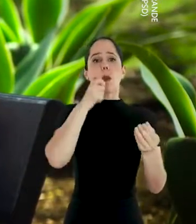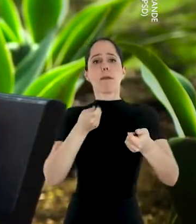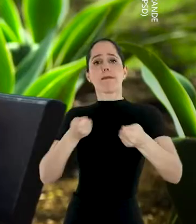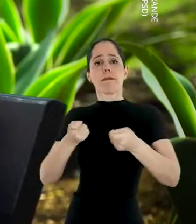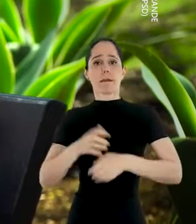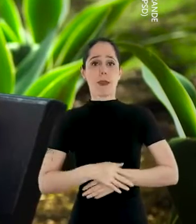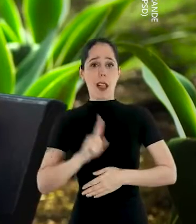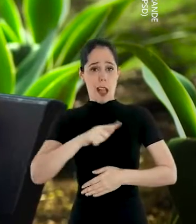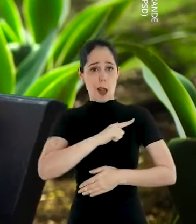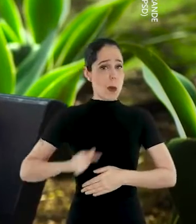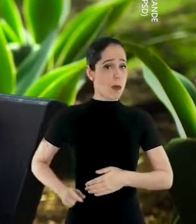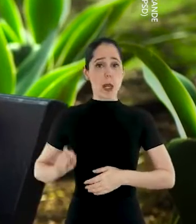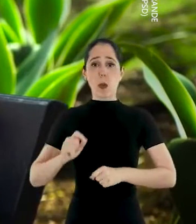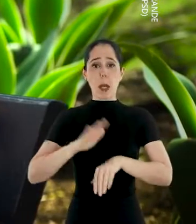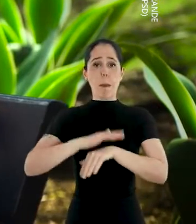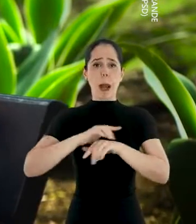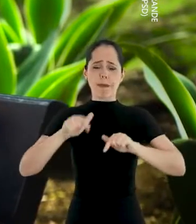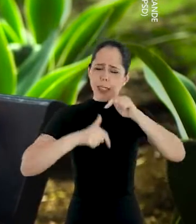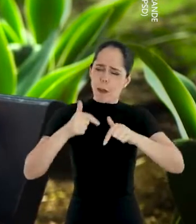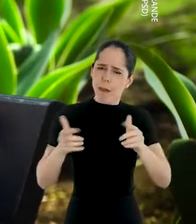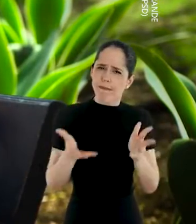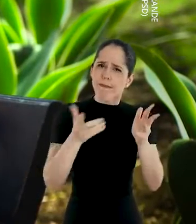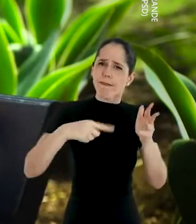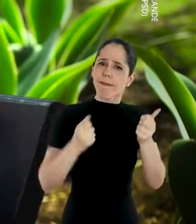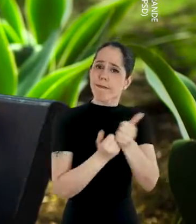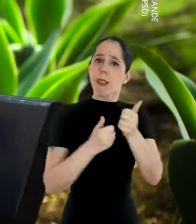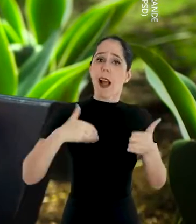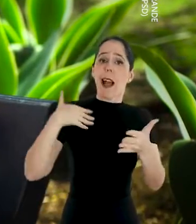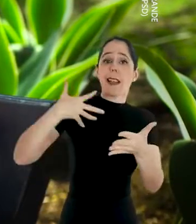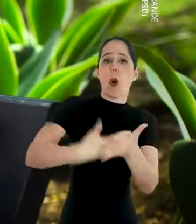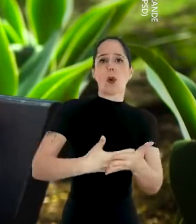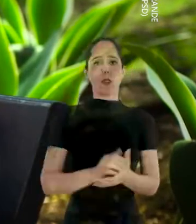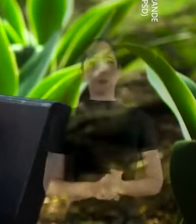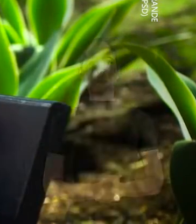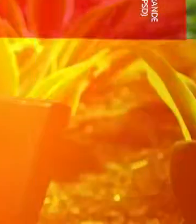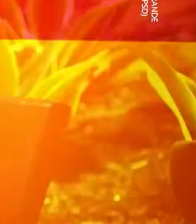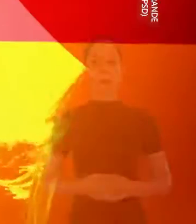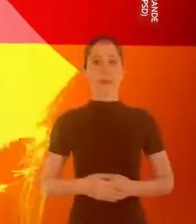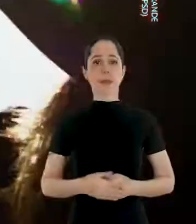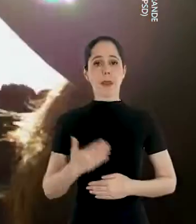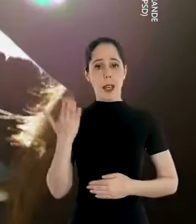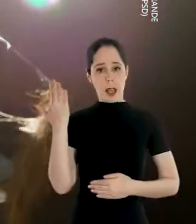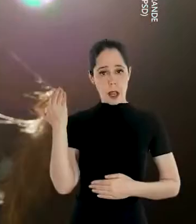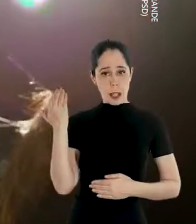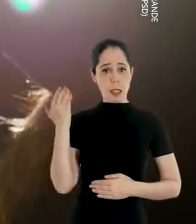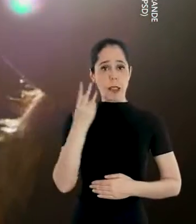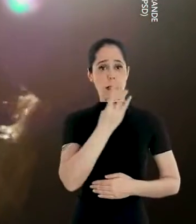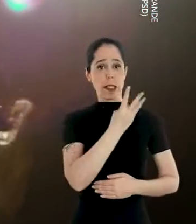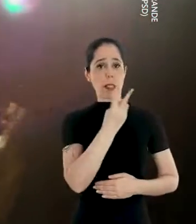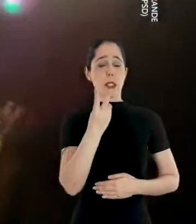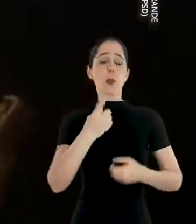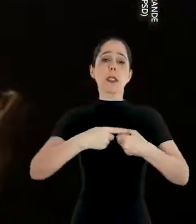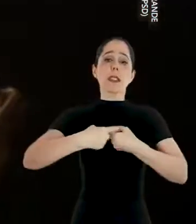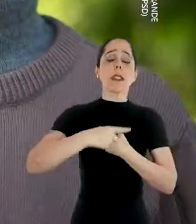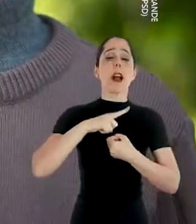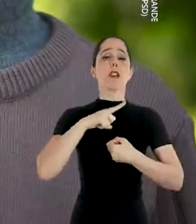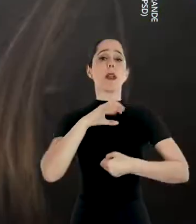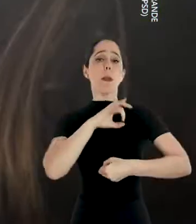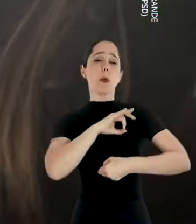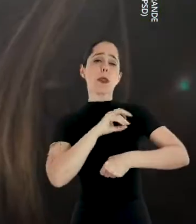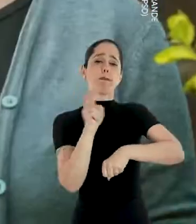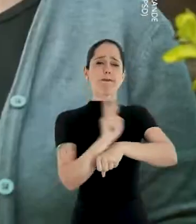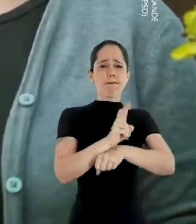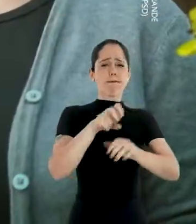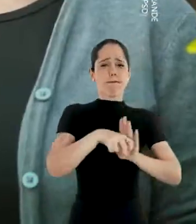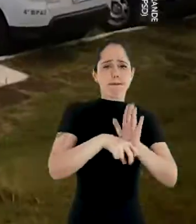mulheres. E esse foi o governo que mais fez por elas até hoje. Antes, eram 32 cidades com